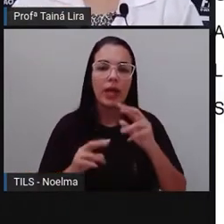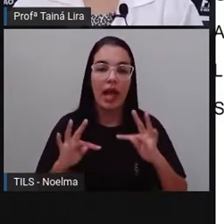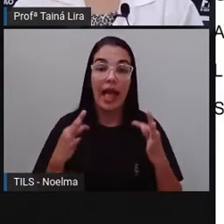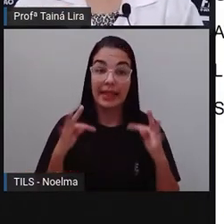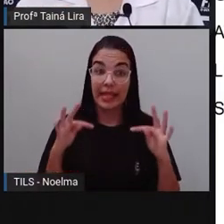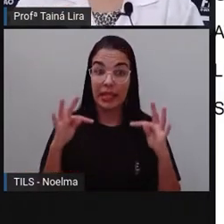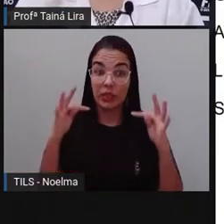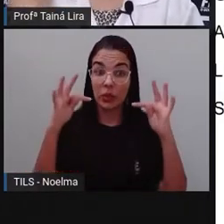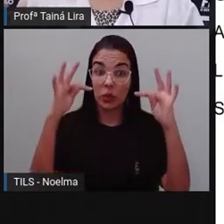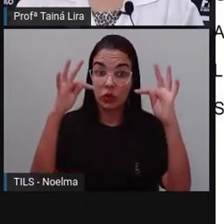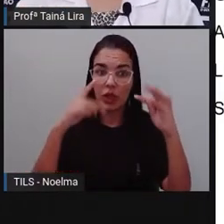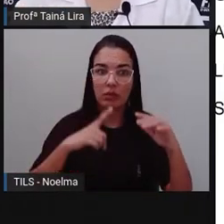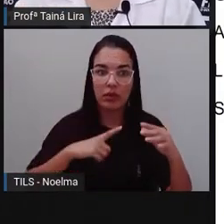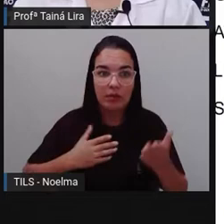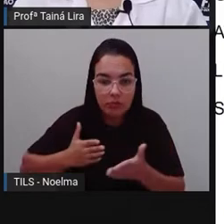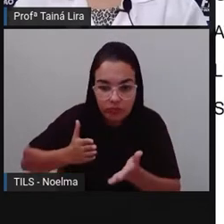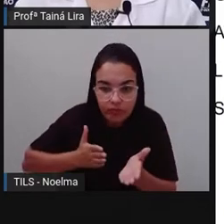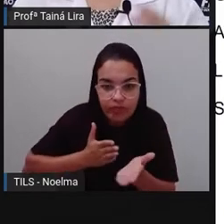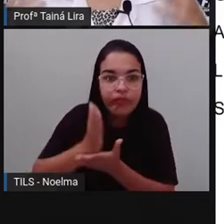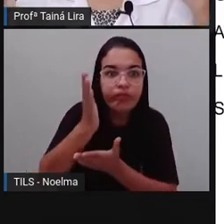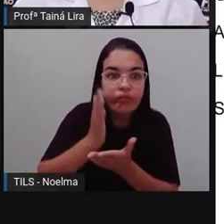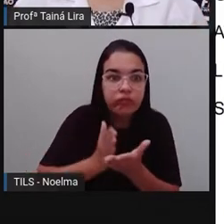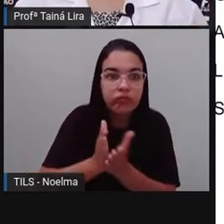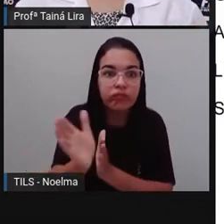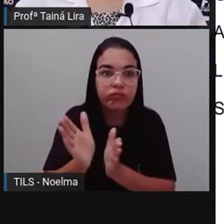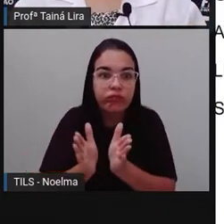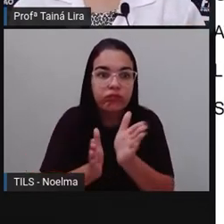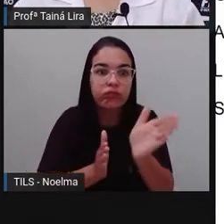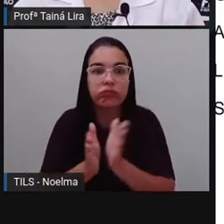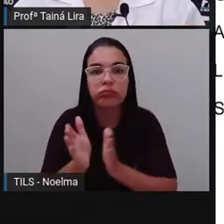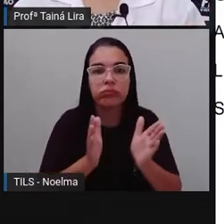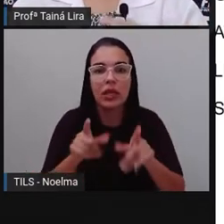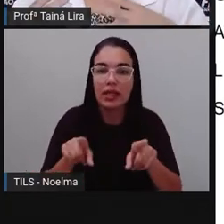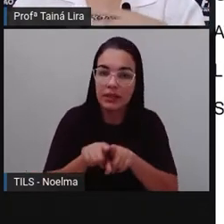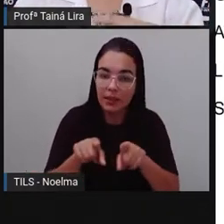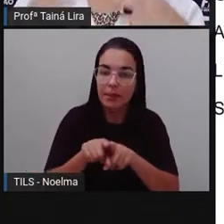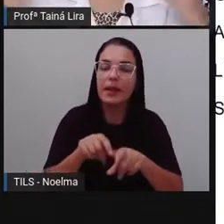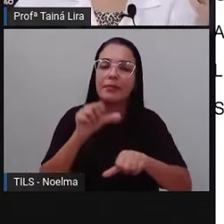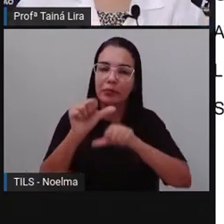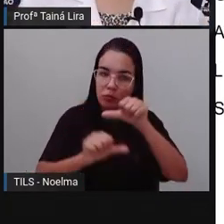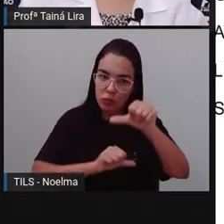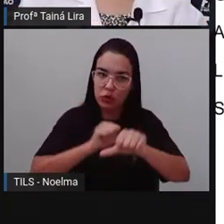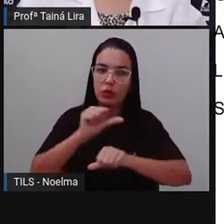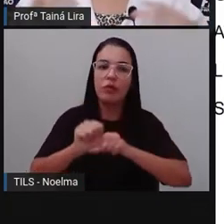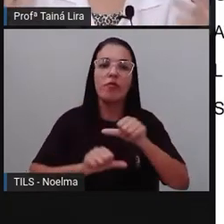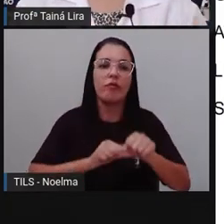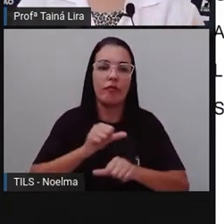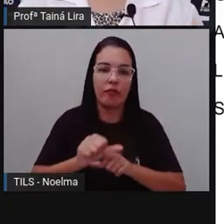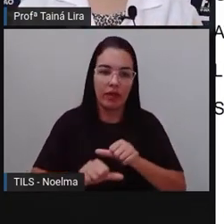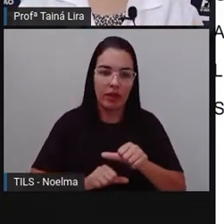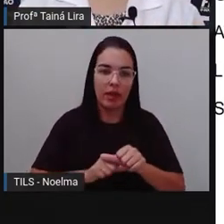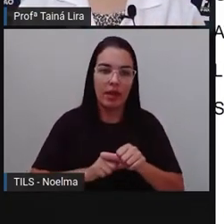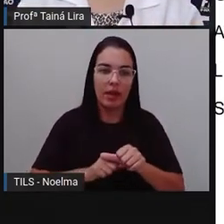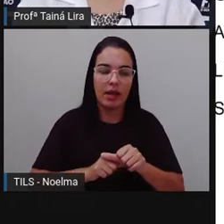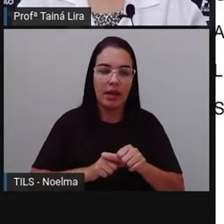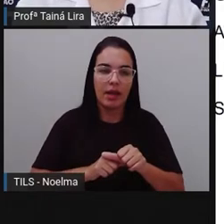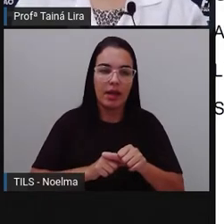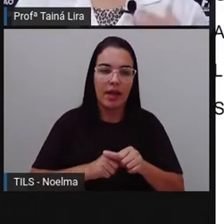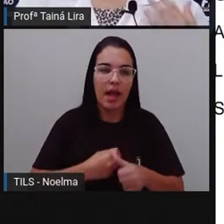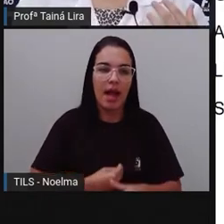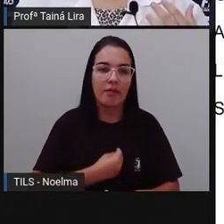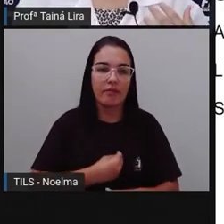avançando, nós sabemos. ela modifica o modo de vida de várias pessoas, inclusive do campo, tá?